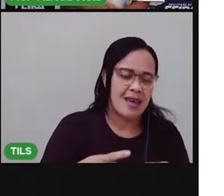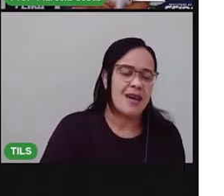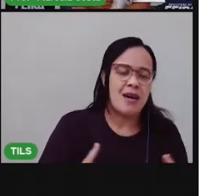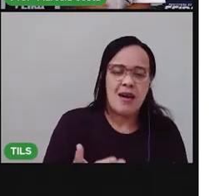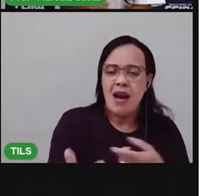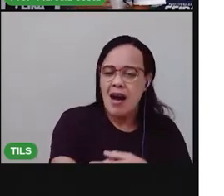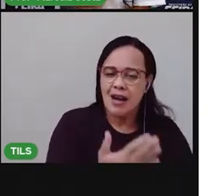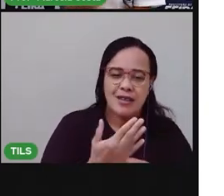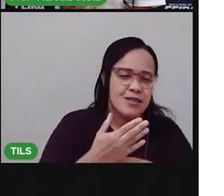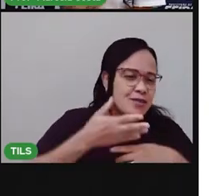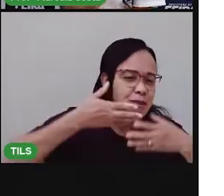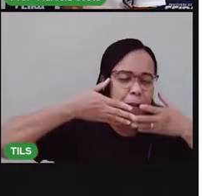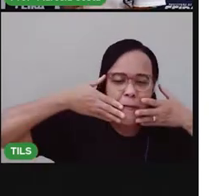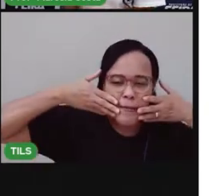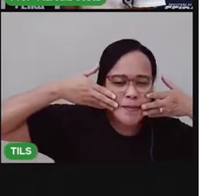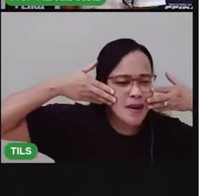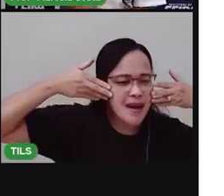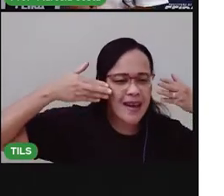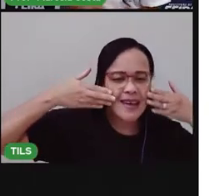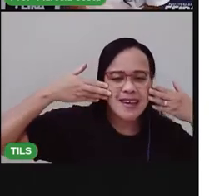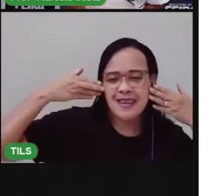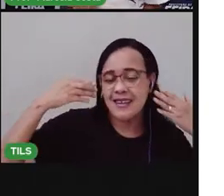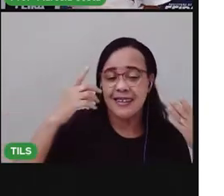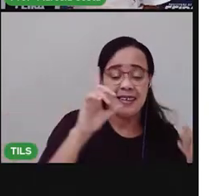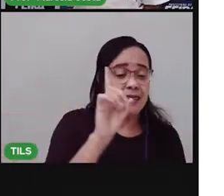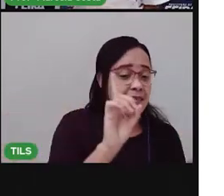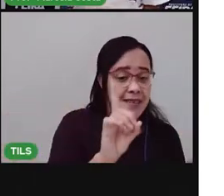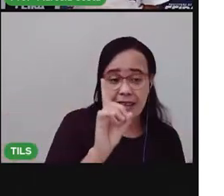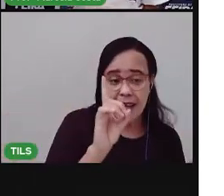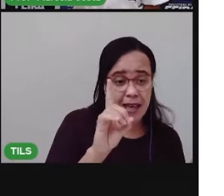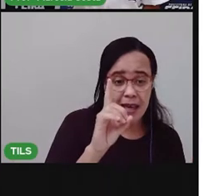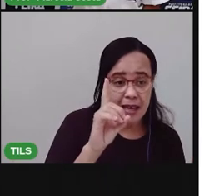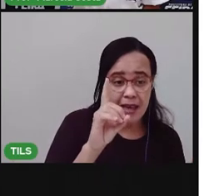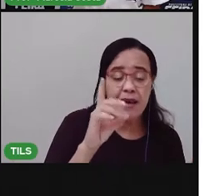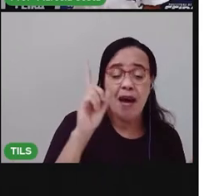pele né que é um vitamina importante para a nossa saúde